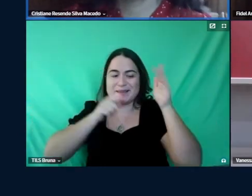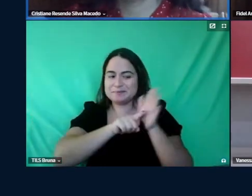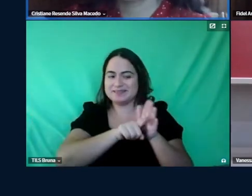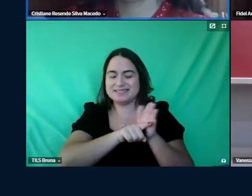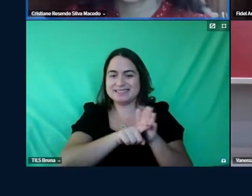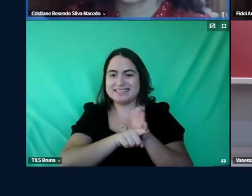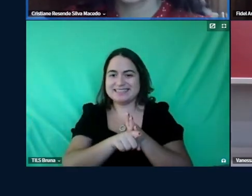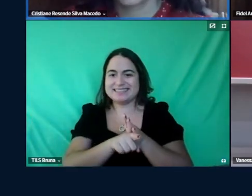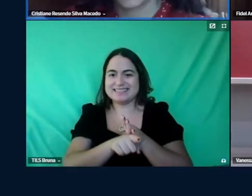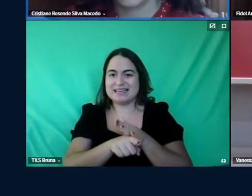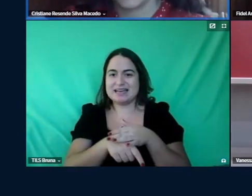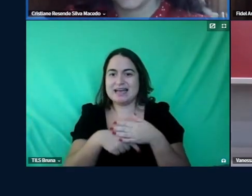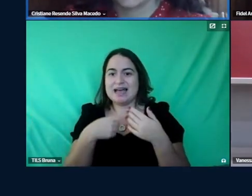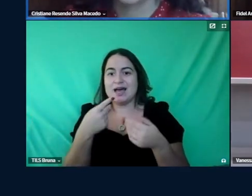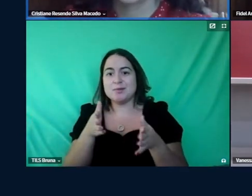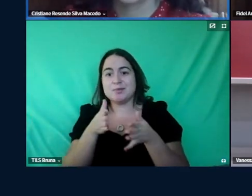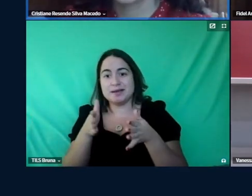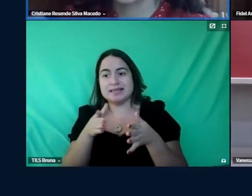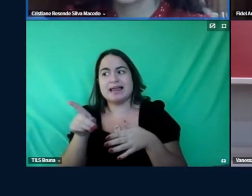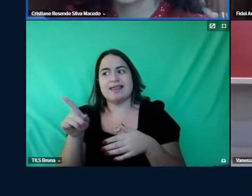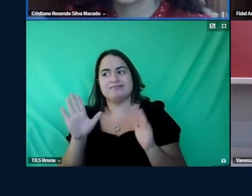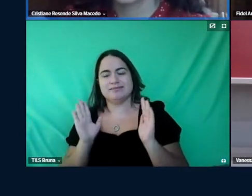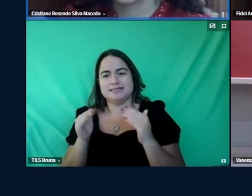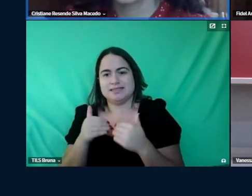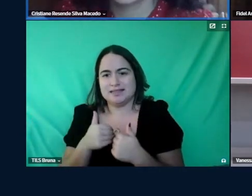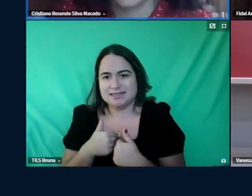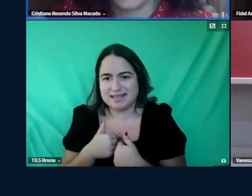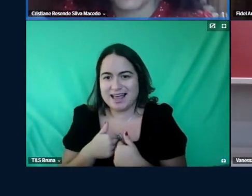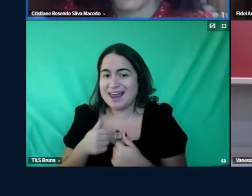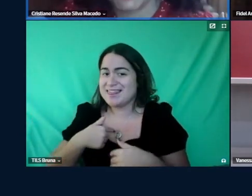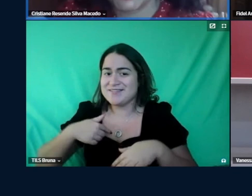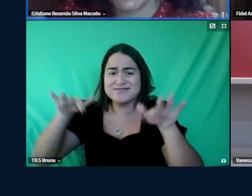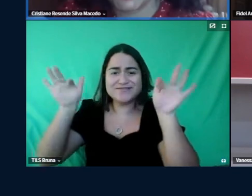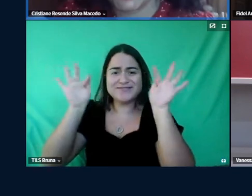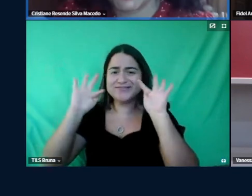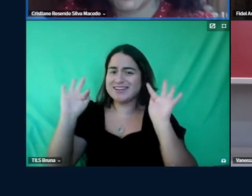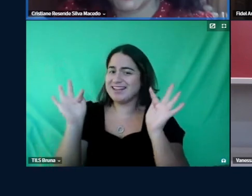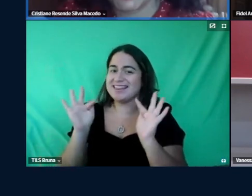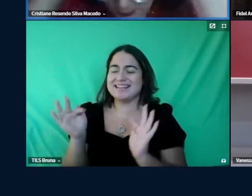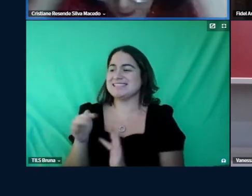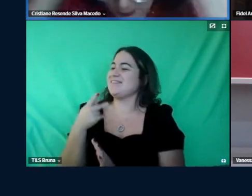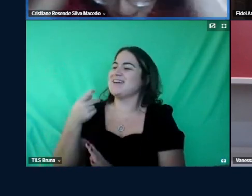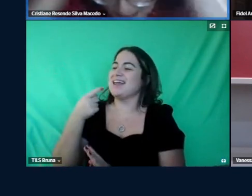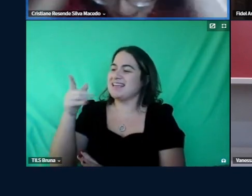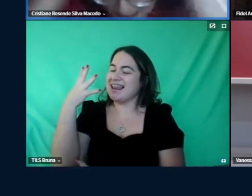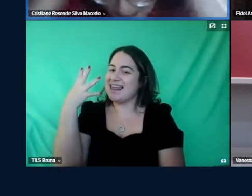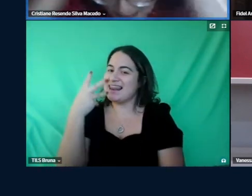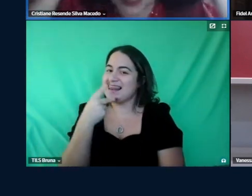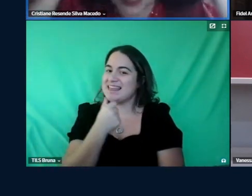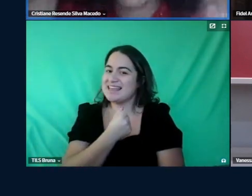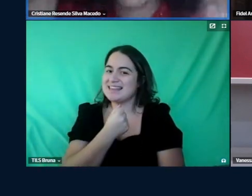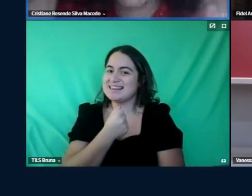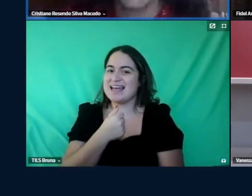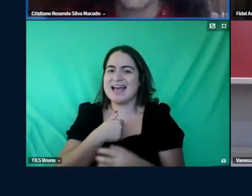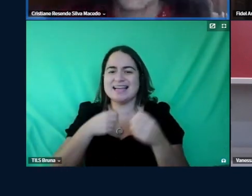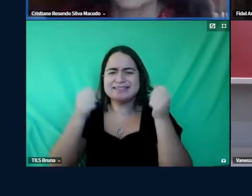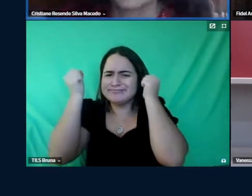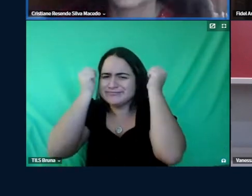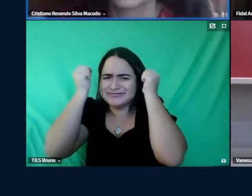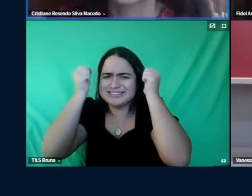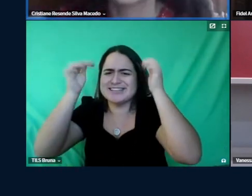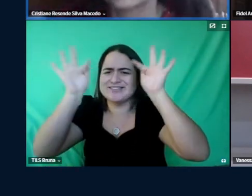momento que ela estava autistando né ela ficou tão feliz de eu falar que ela era linda e ela batia assim a mão na cabeça de felicidade